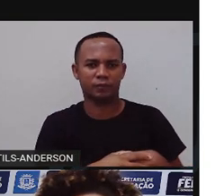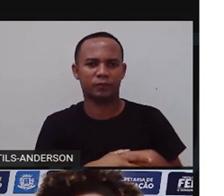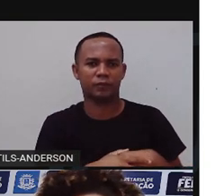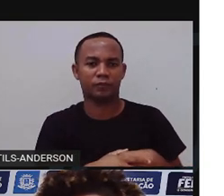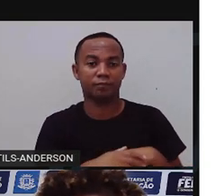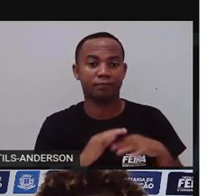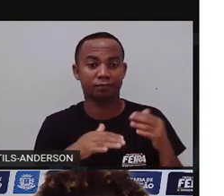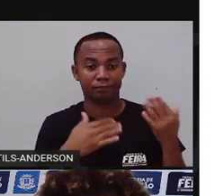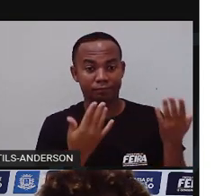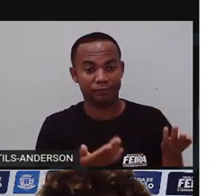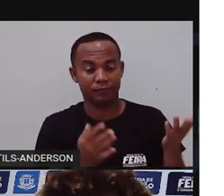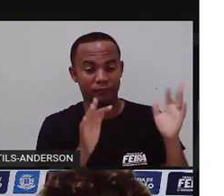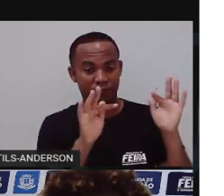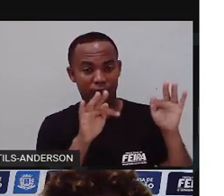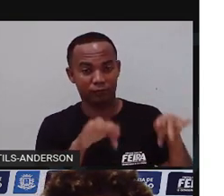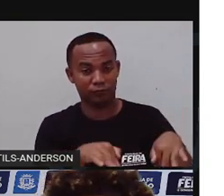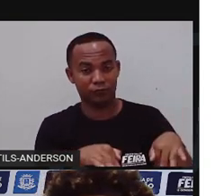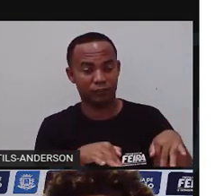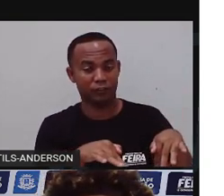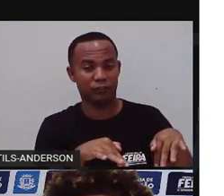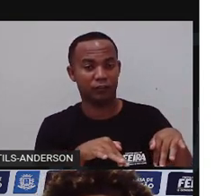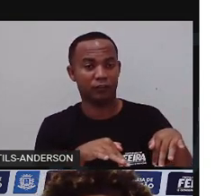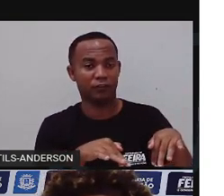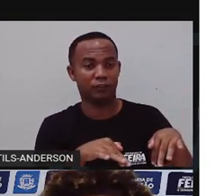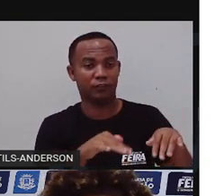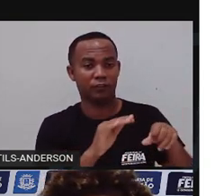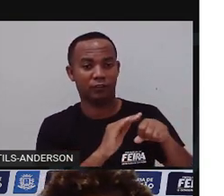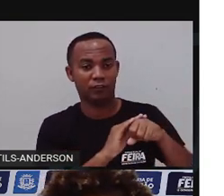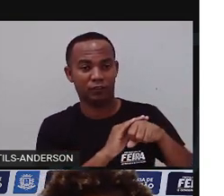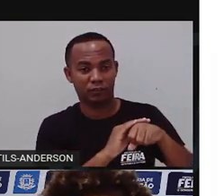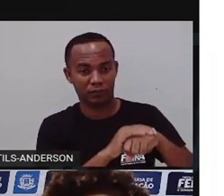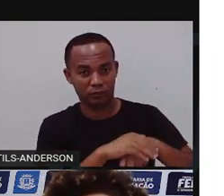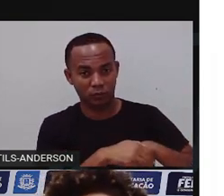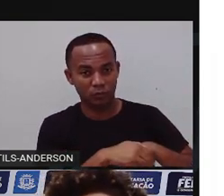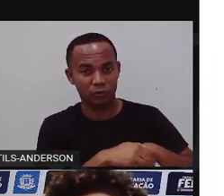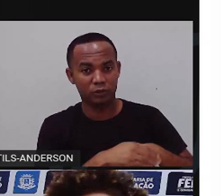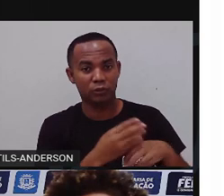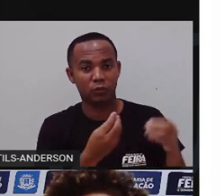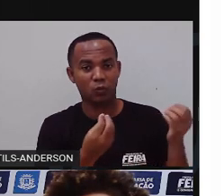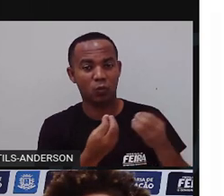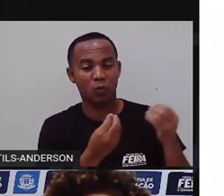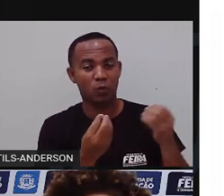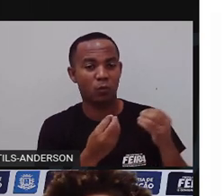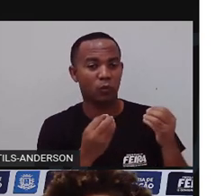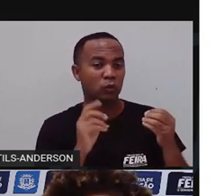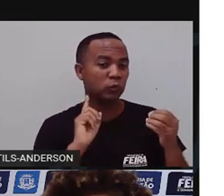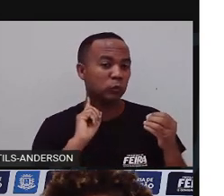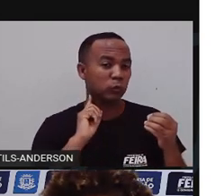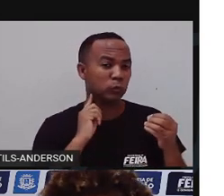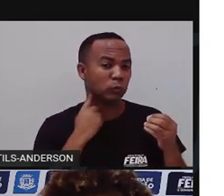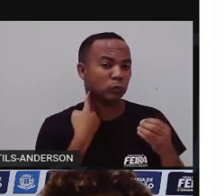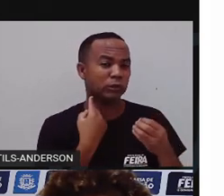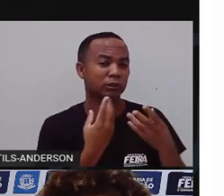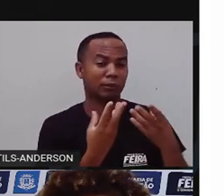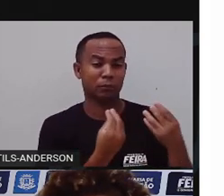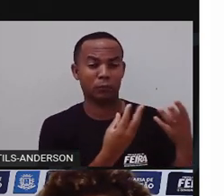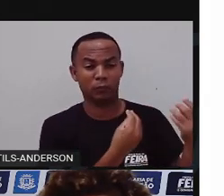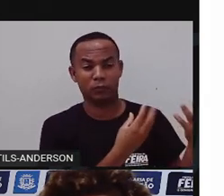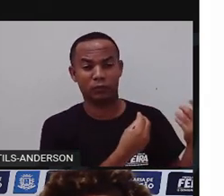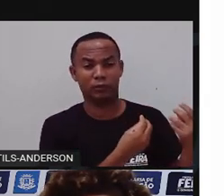Ao final da noite, as ruas da cidade de limpieza estavam infestadas de sujeira.